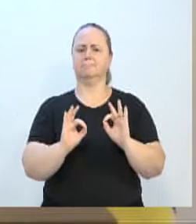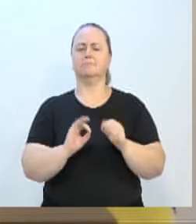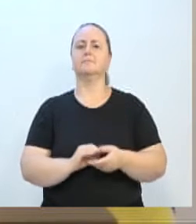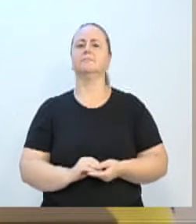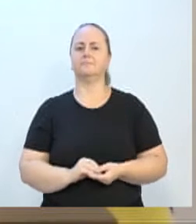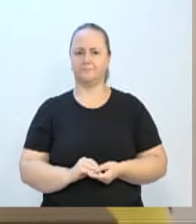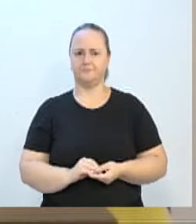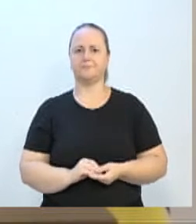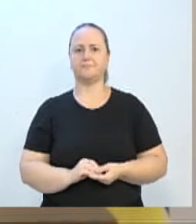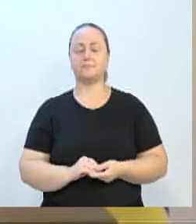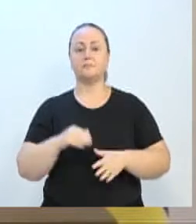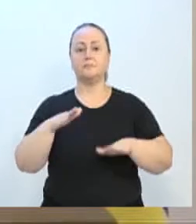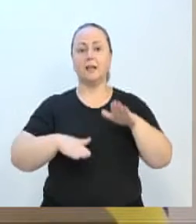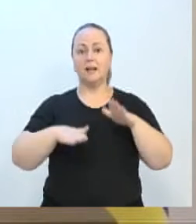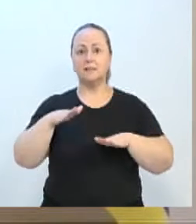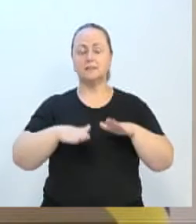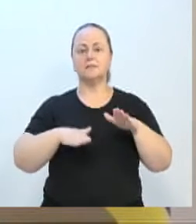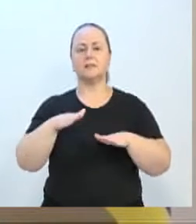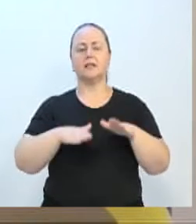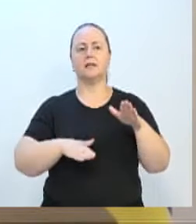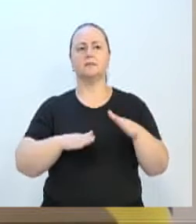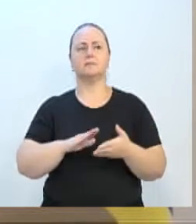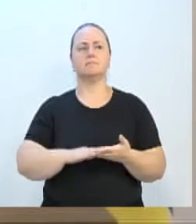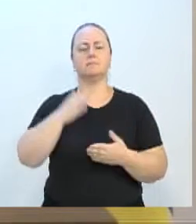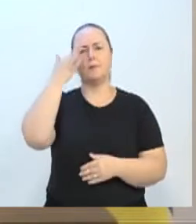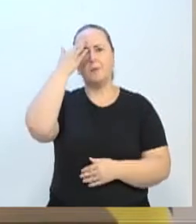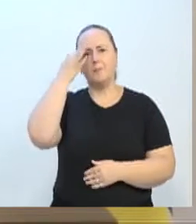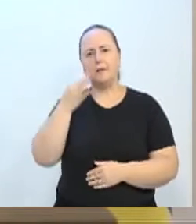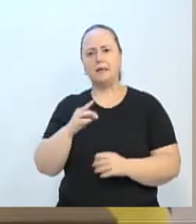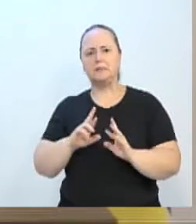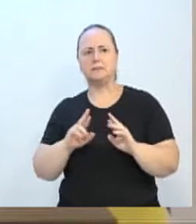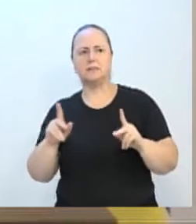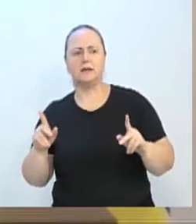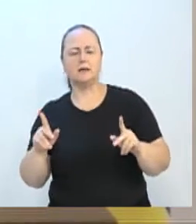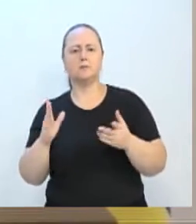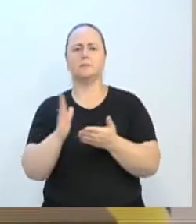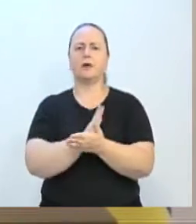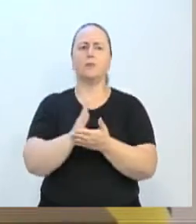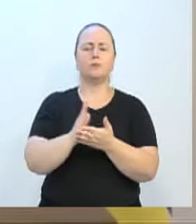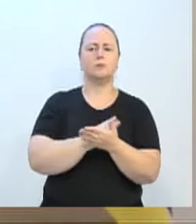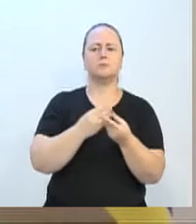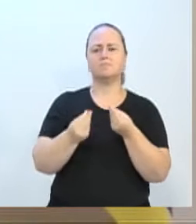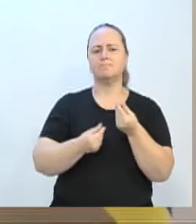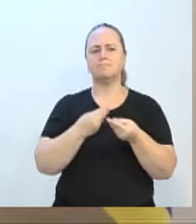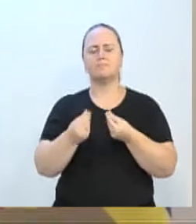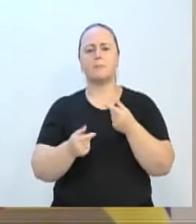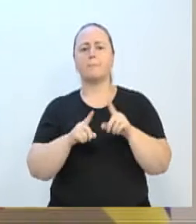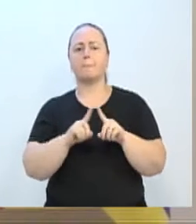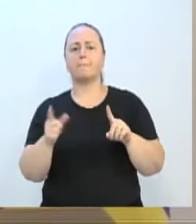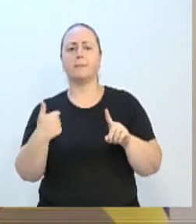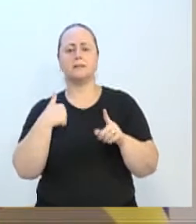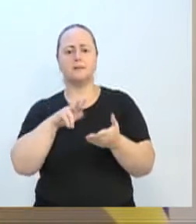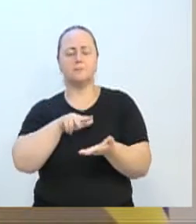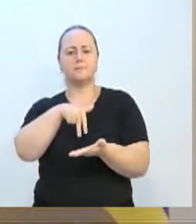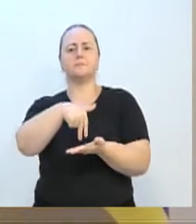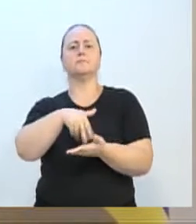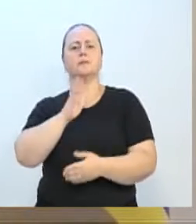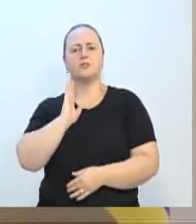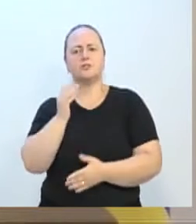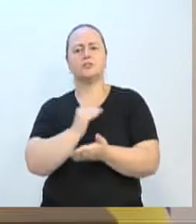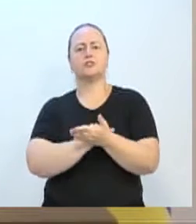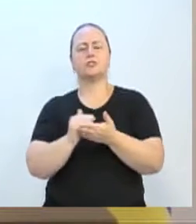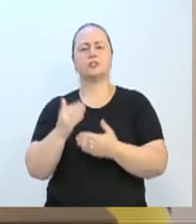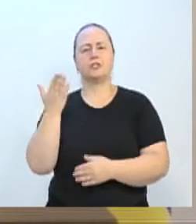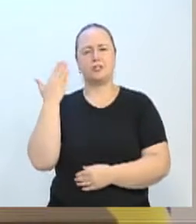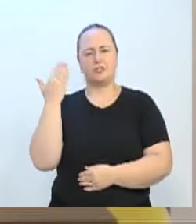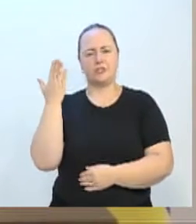pessoas até numa visão, numa lógica eleitoral, até acham que, enfim... Mas eu sempre tomei essa posição, desde a legislatura passada, e naquilo